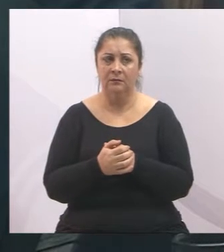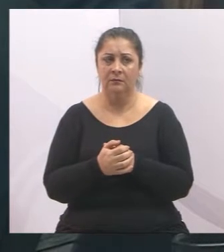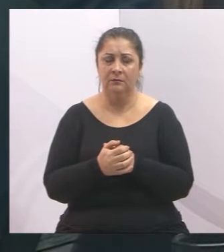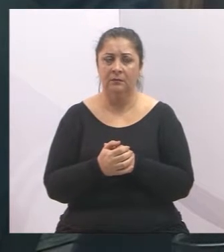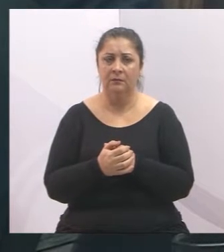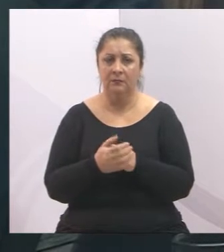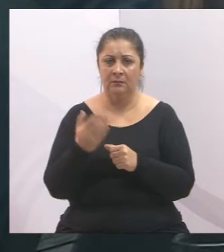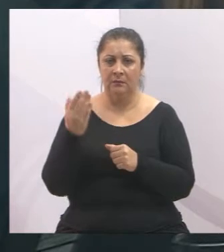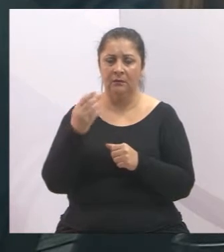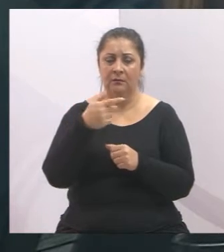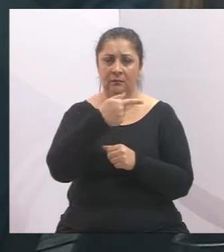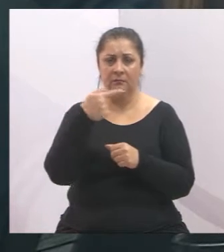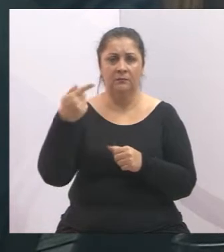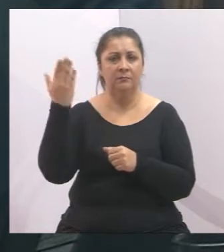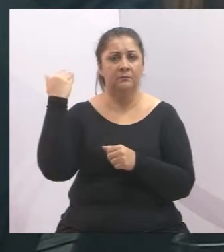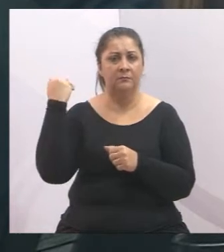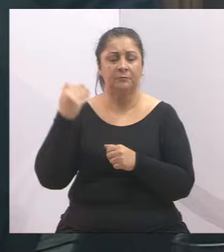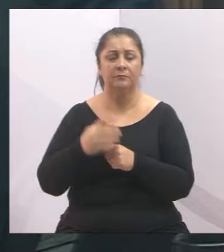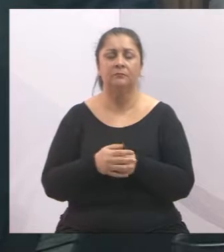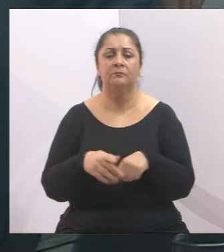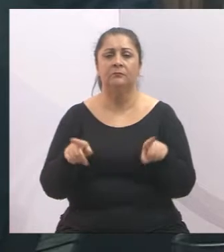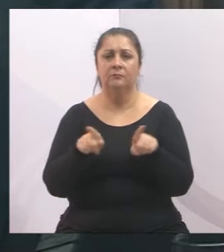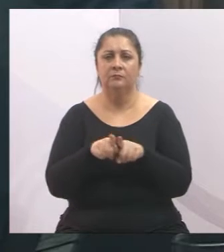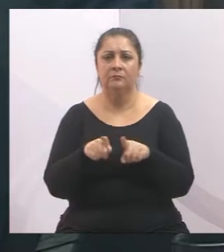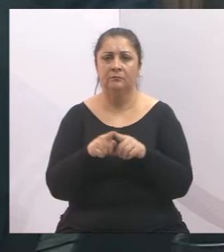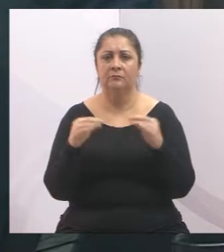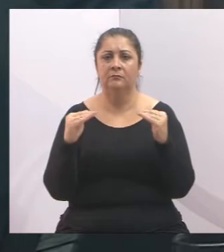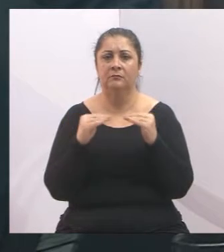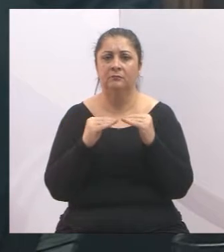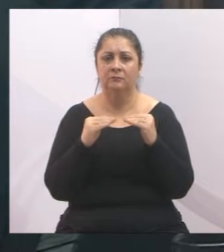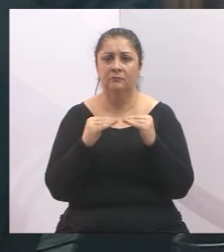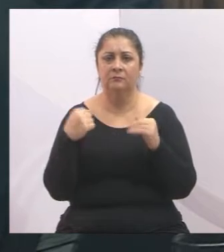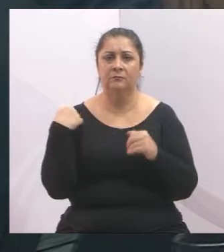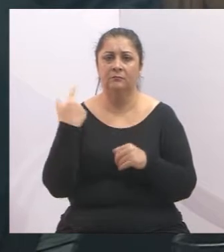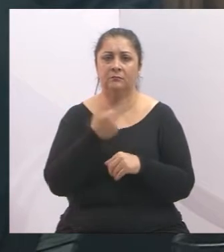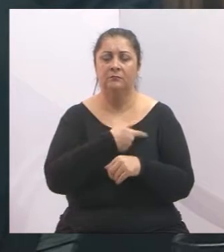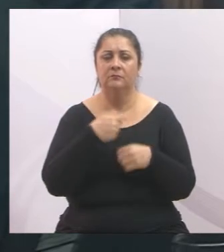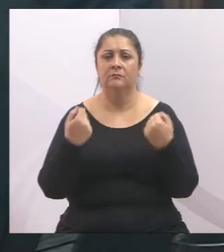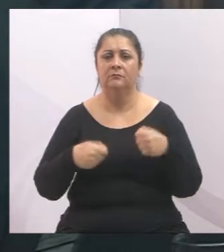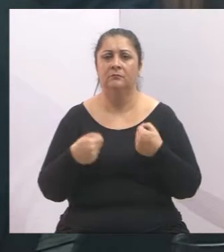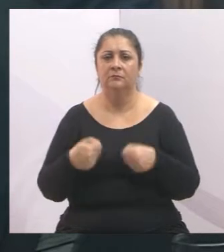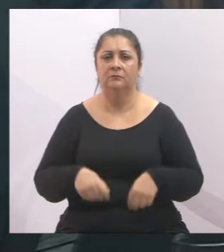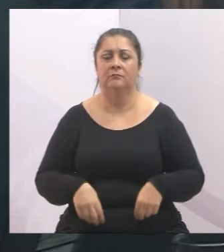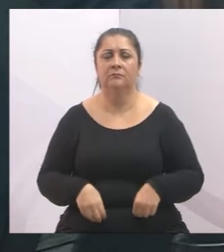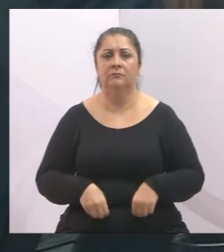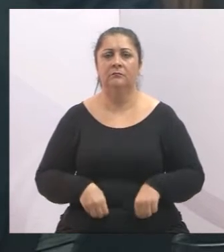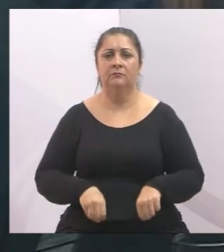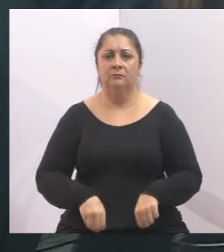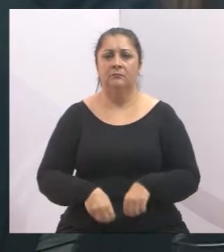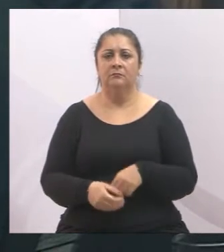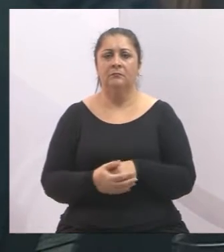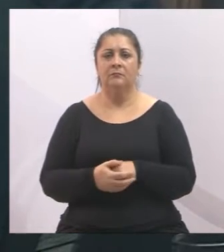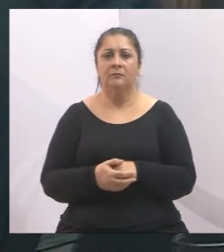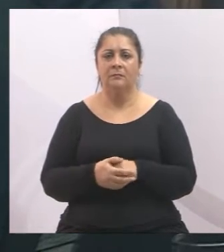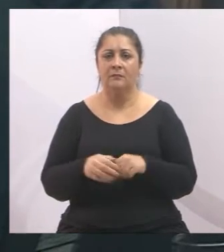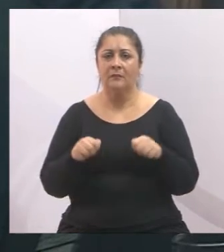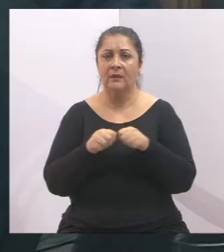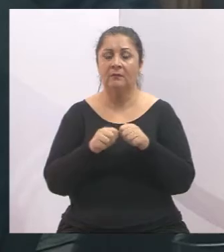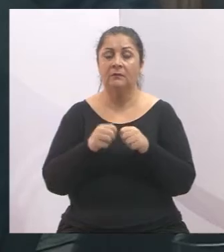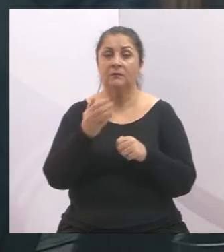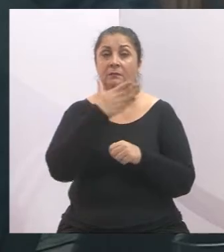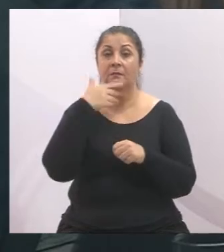CPI na semana passada, também concorda que a gente precisa aprimorar os mecanismos de